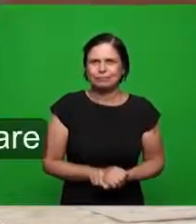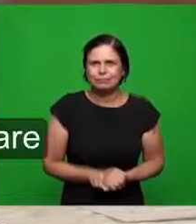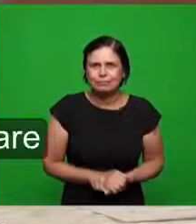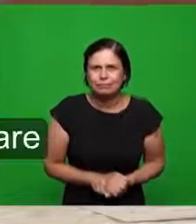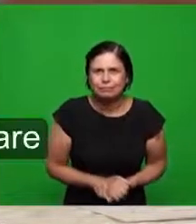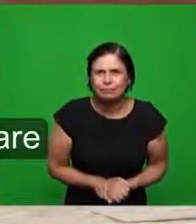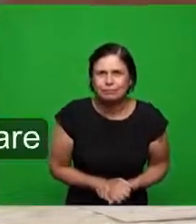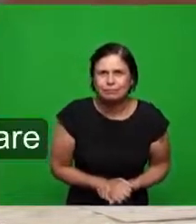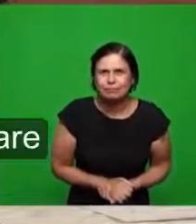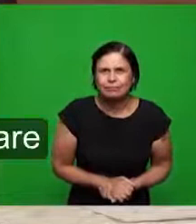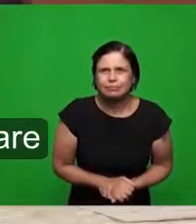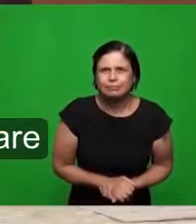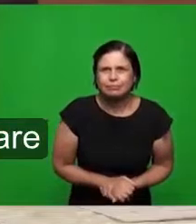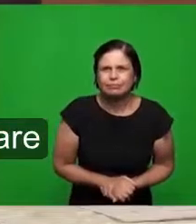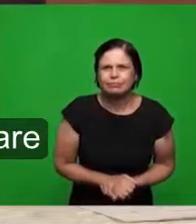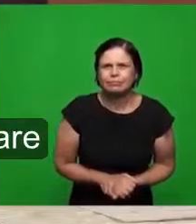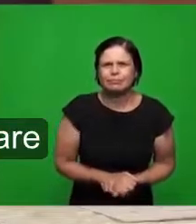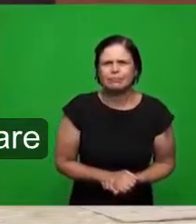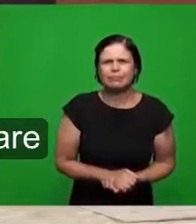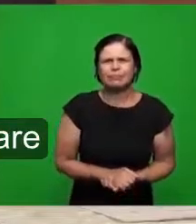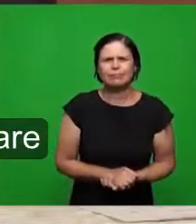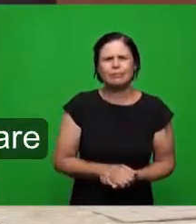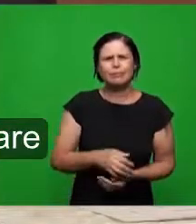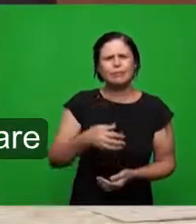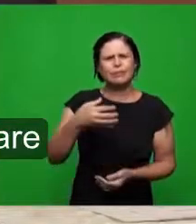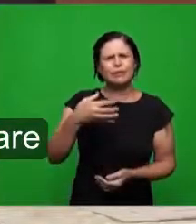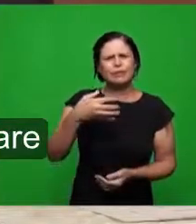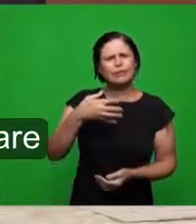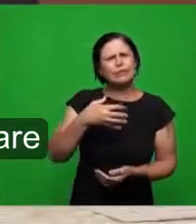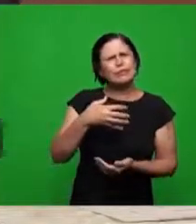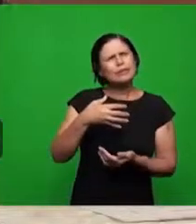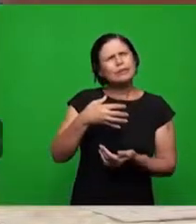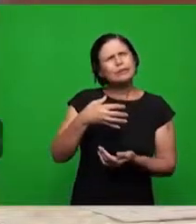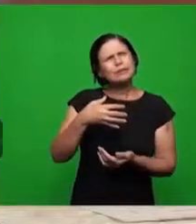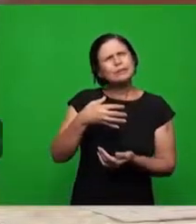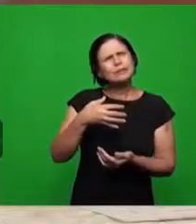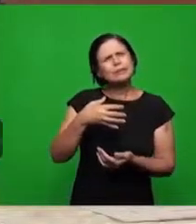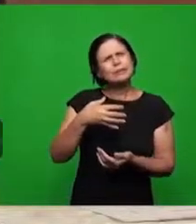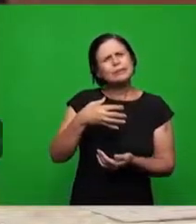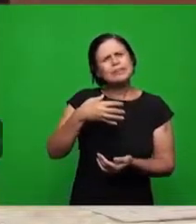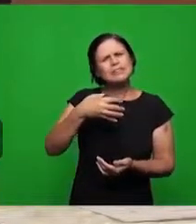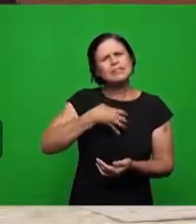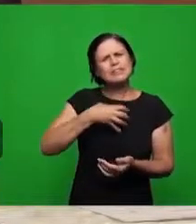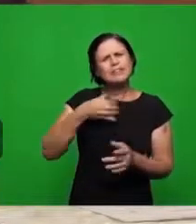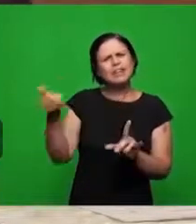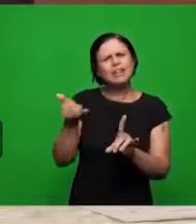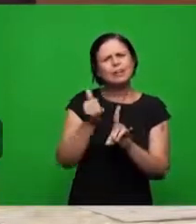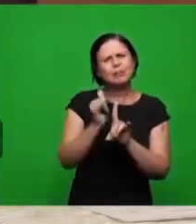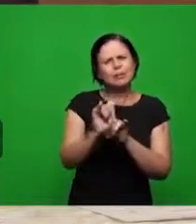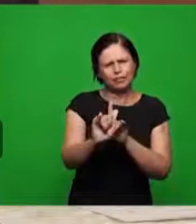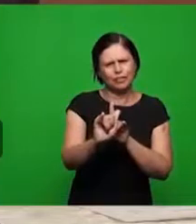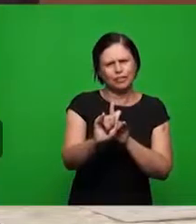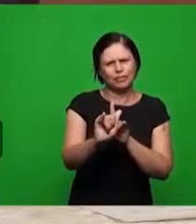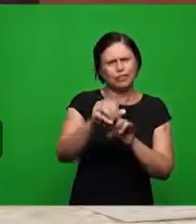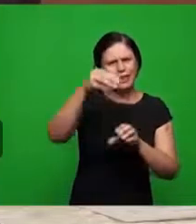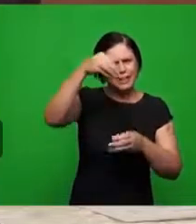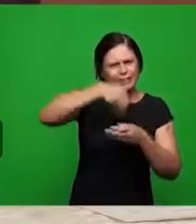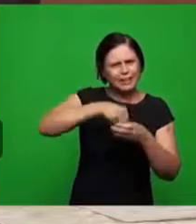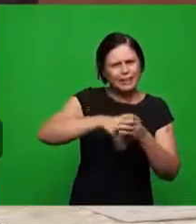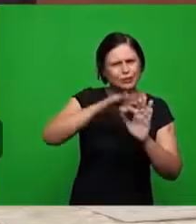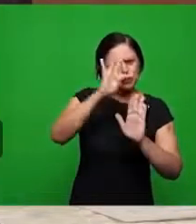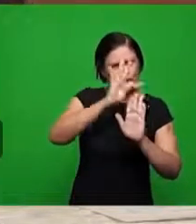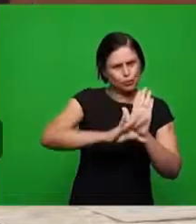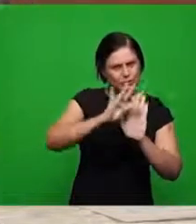qual o significado profético dos relatos que estão nos textos citados e os seus resultados